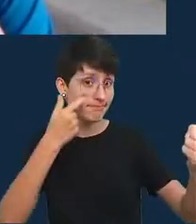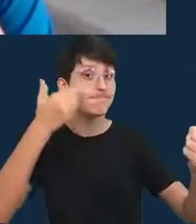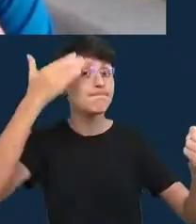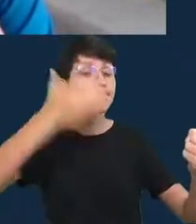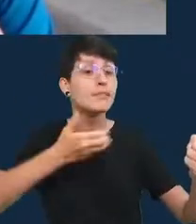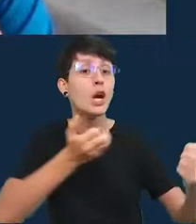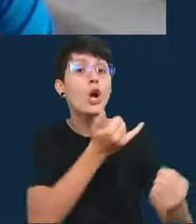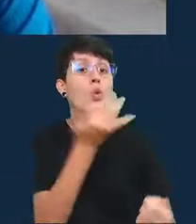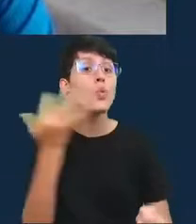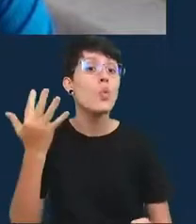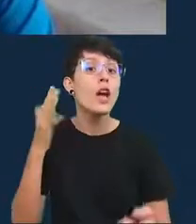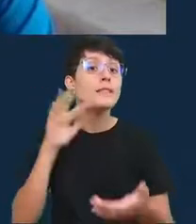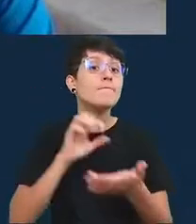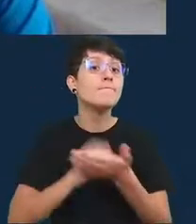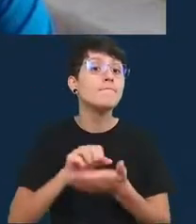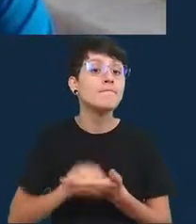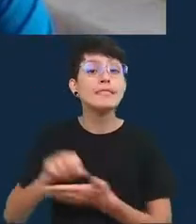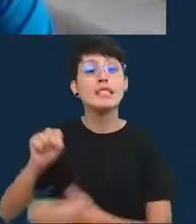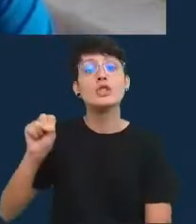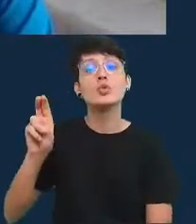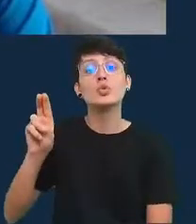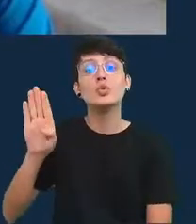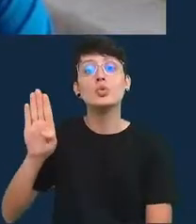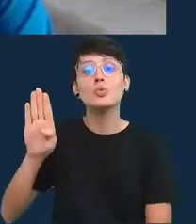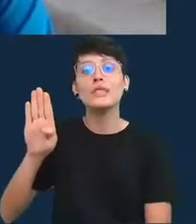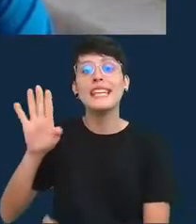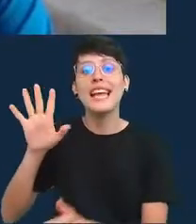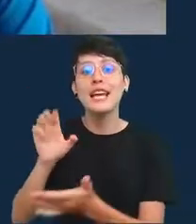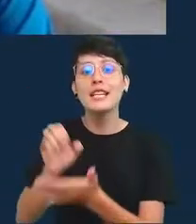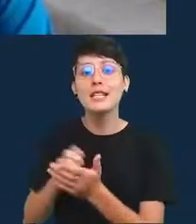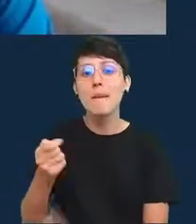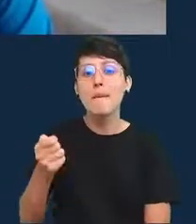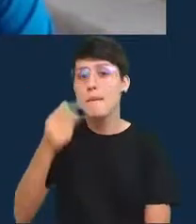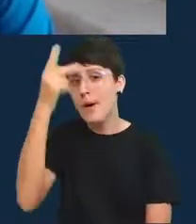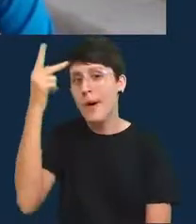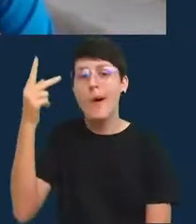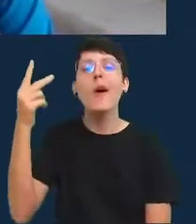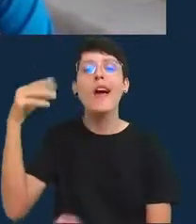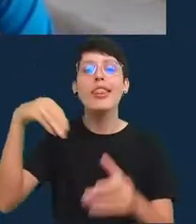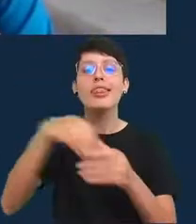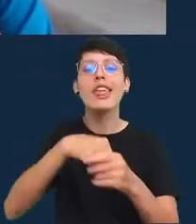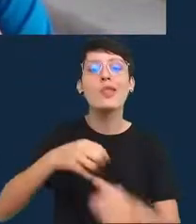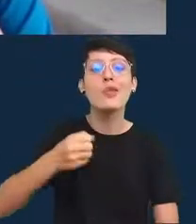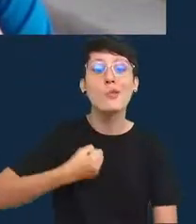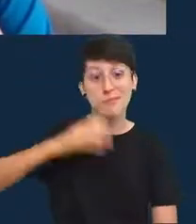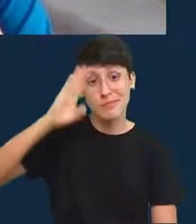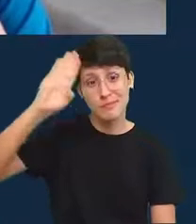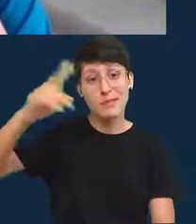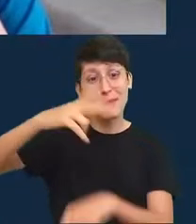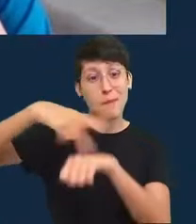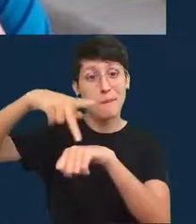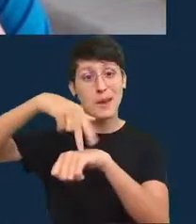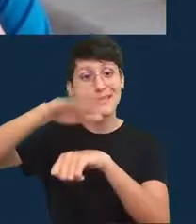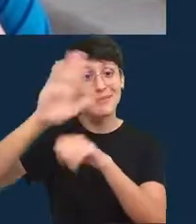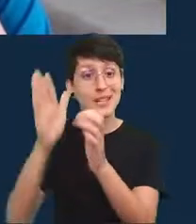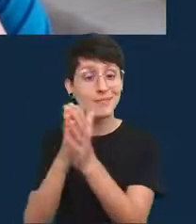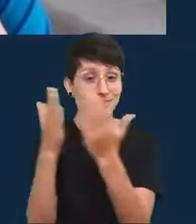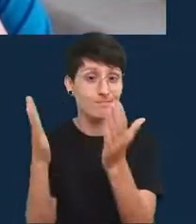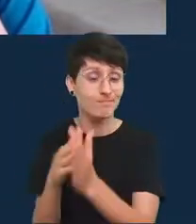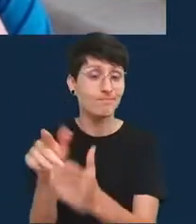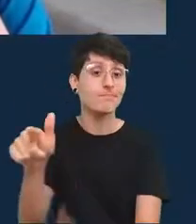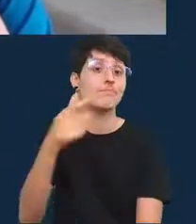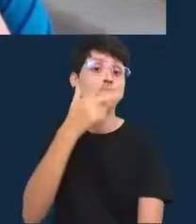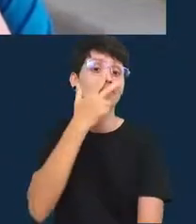como poucas pessoas entravam nas estatísticas especialmente nos países mais pobres isso foi uma coisa que sugeriu que a gente